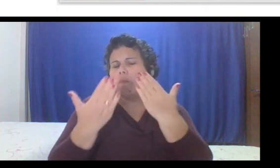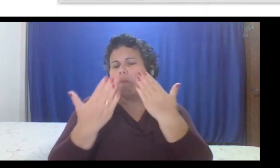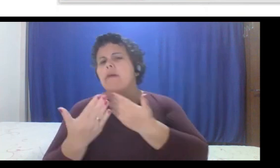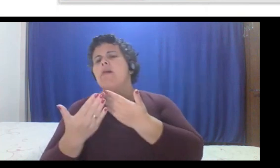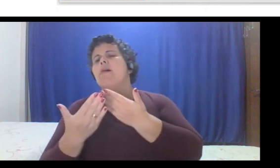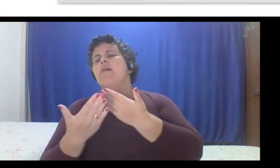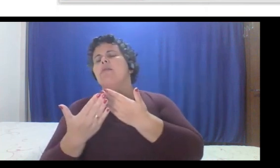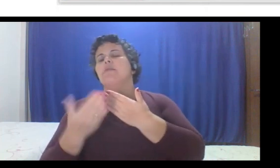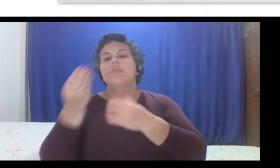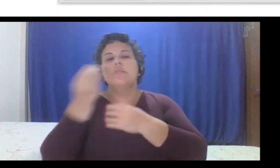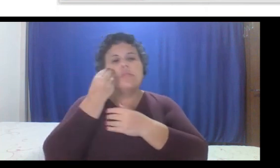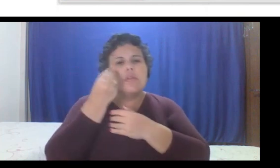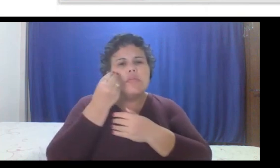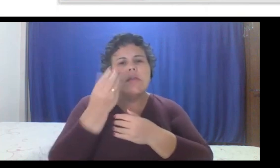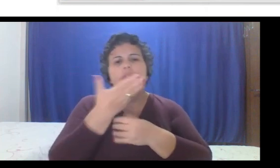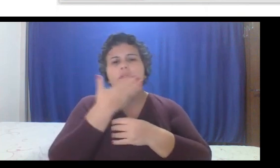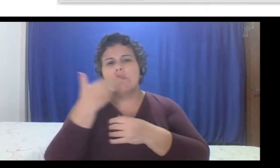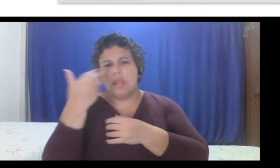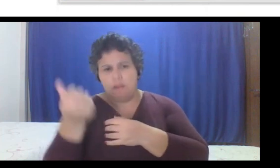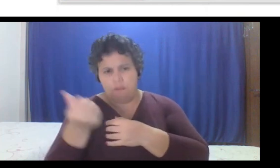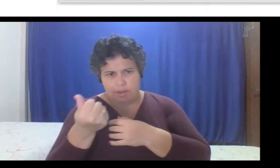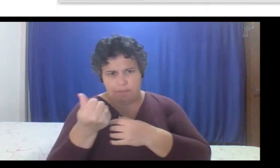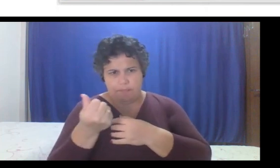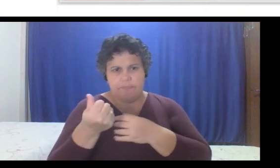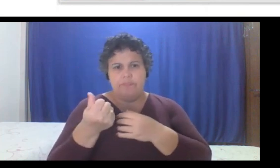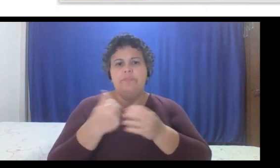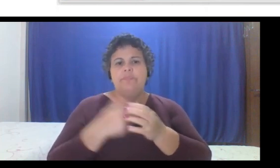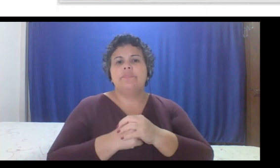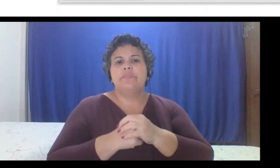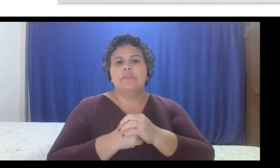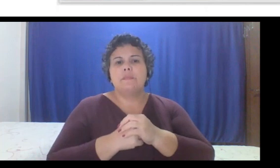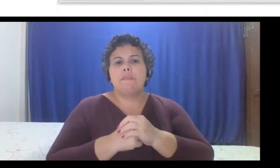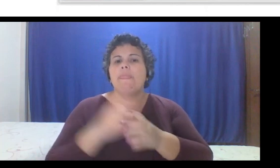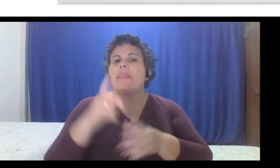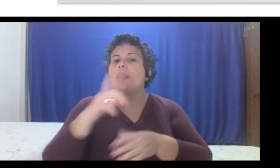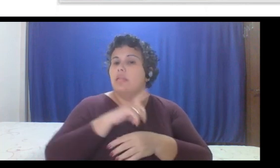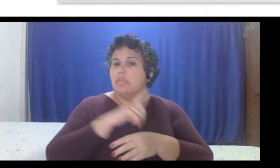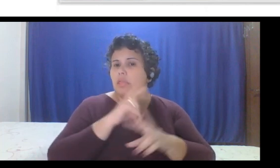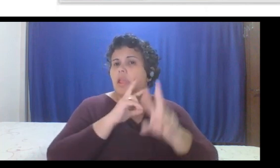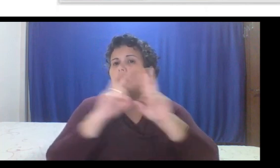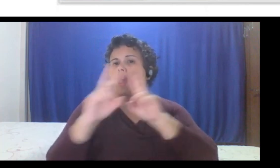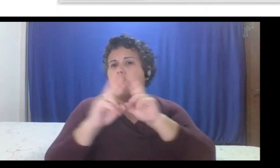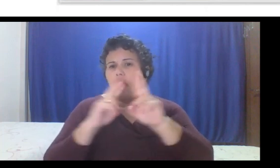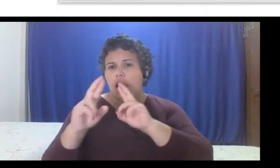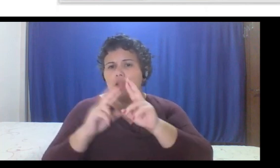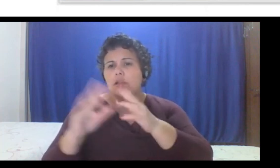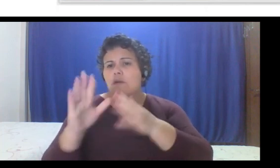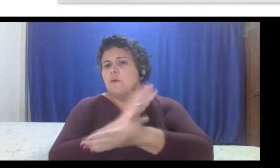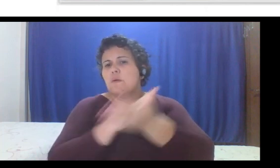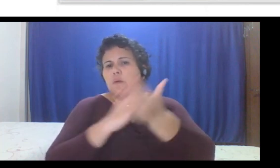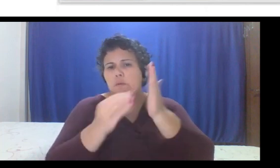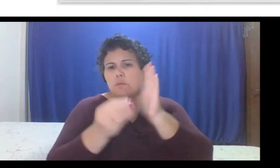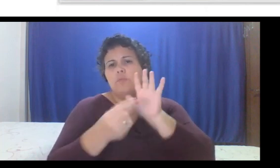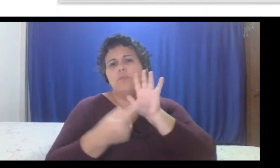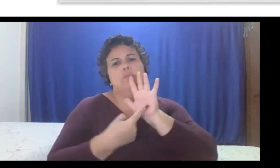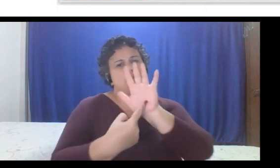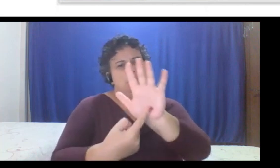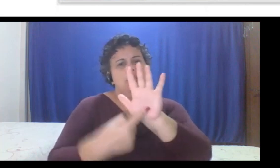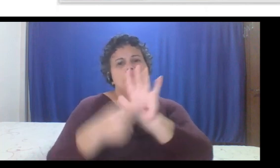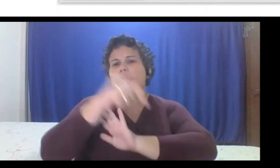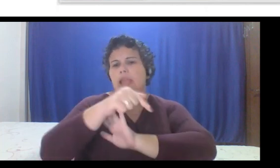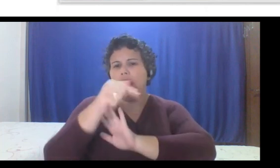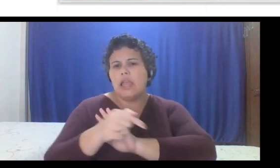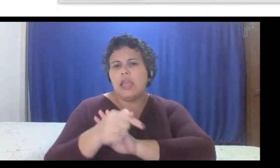que a gente vai fazendo em relação às pessoas, tá? Tem relação com todos os pilares de people que eu trouxe aqui, né, a questão de